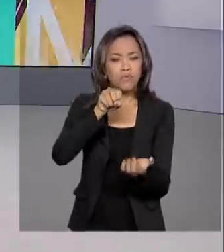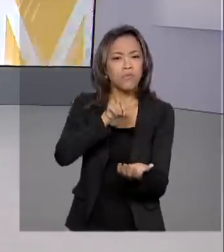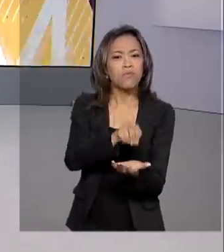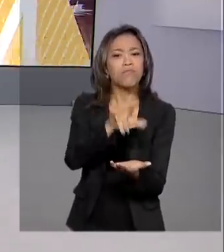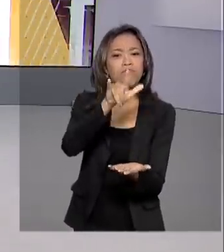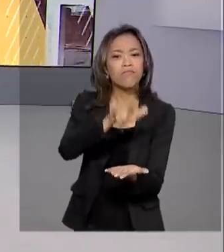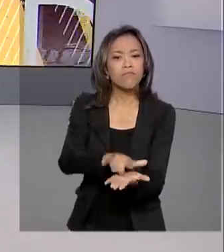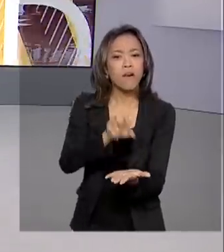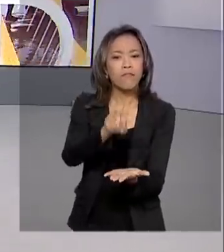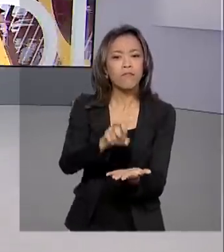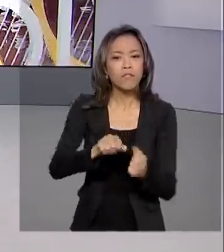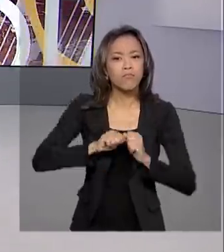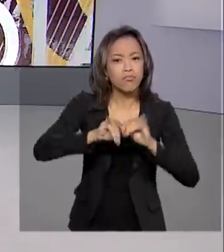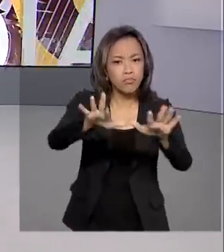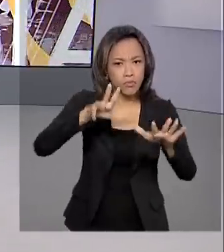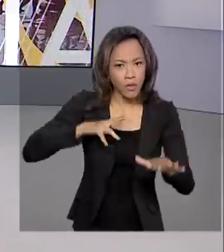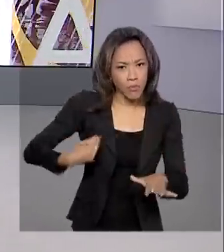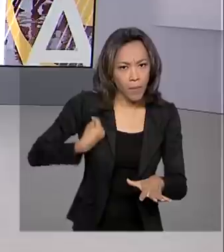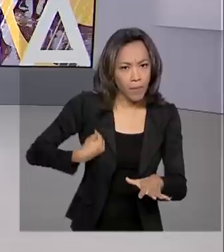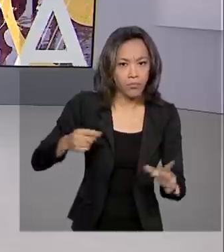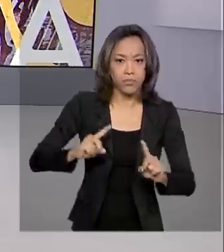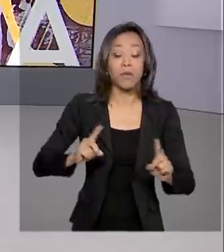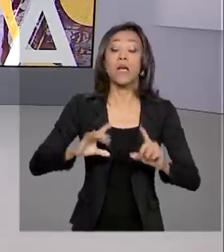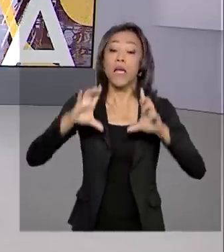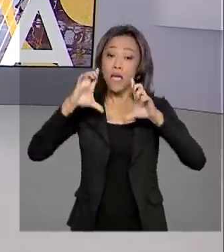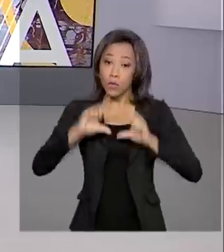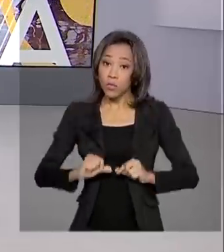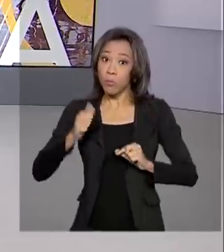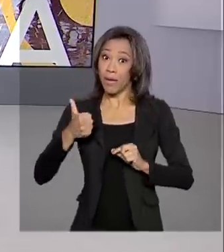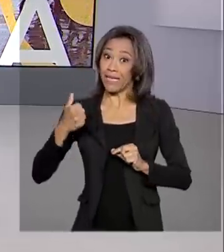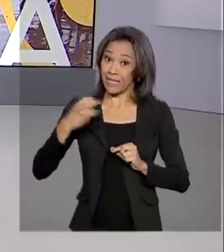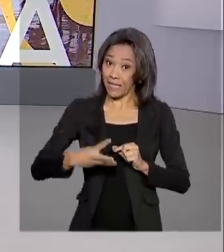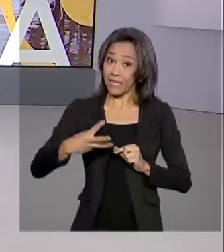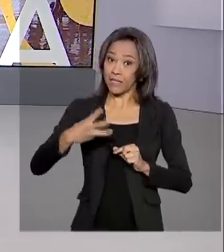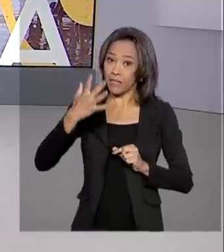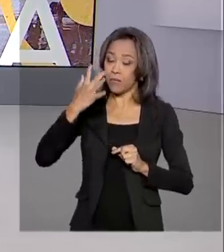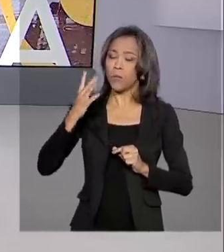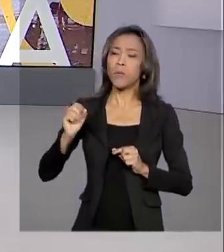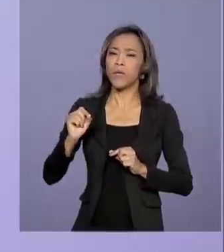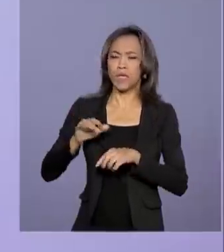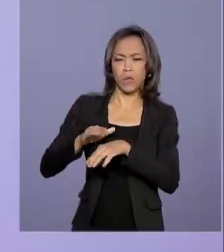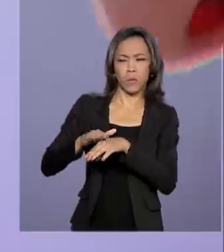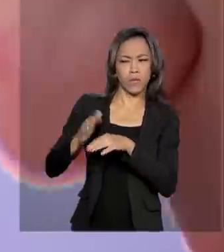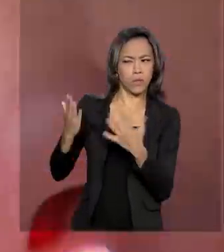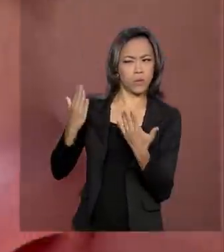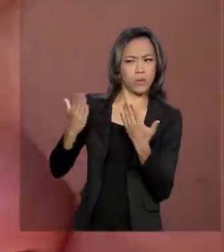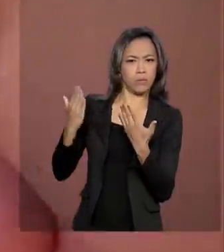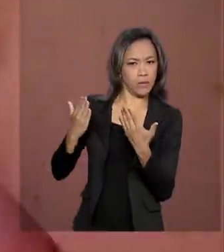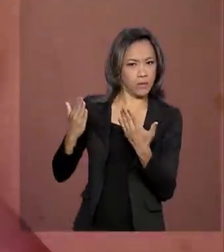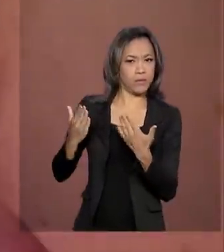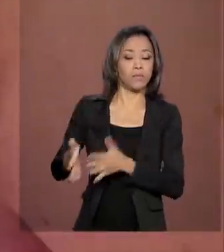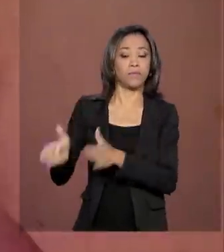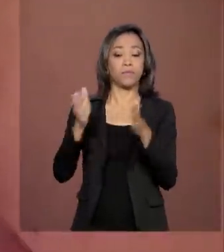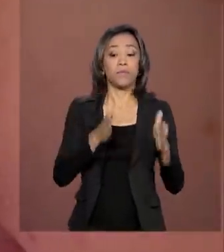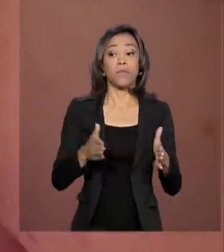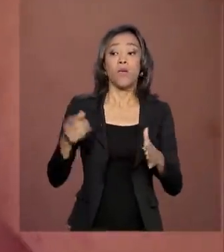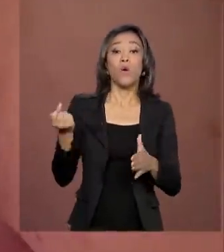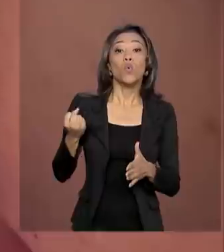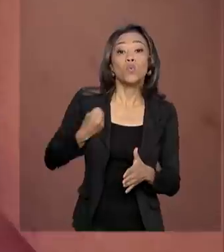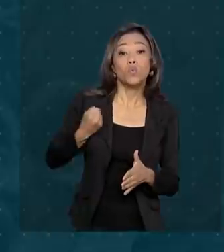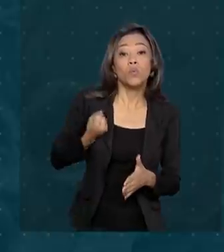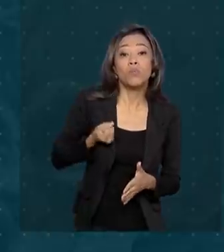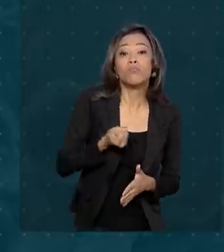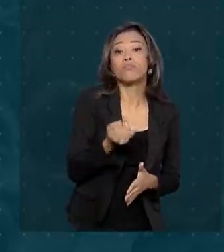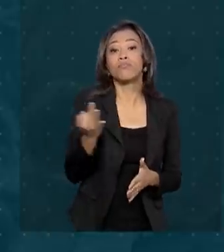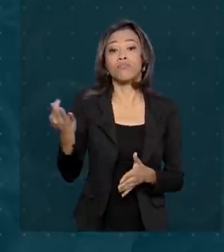Segundo o Ministério da Saúde, caiu para 13 os casos suspeitos da doença. O número de casos suspeitos